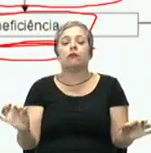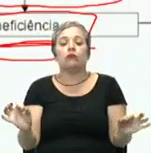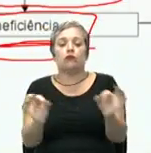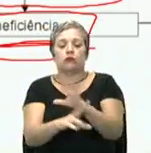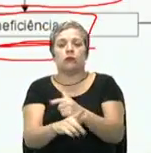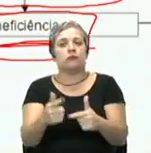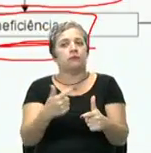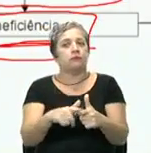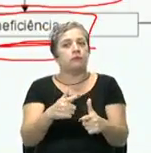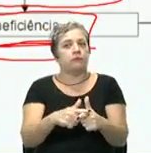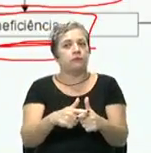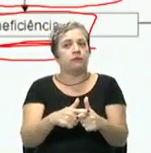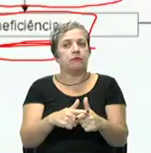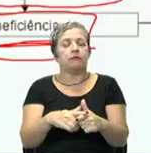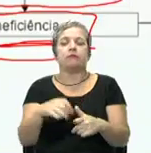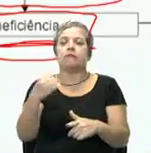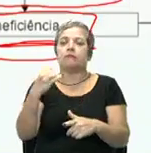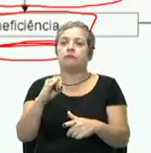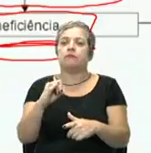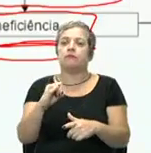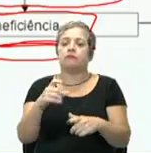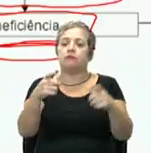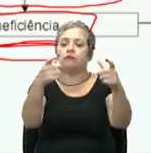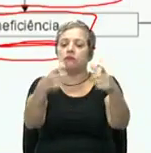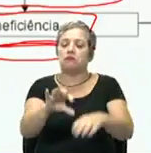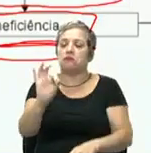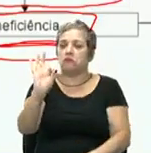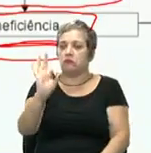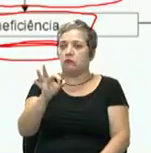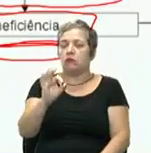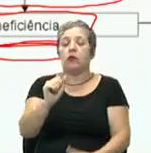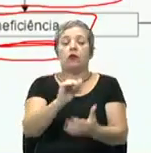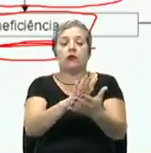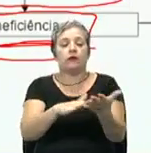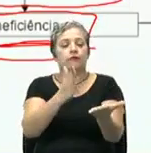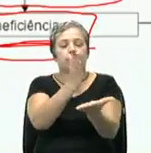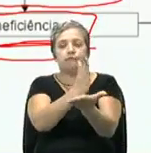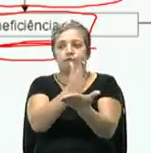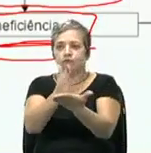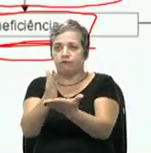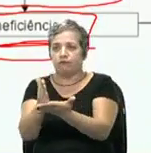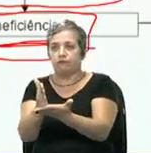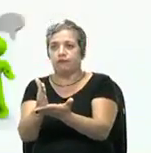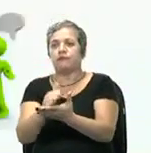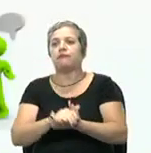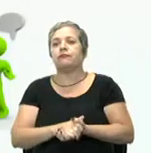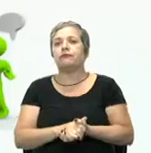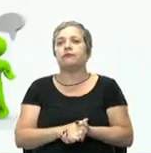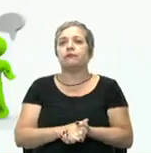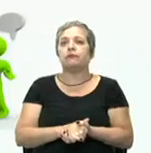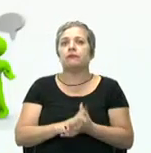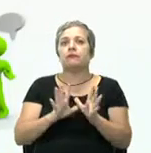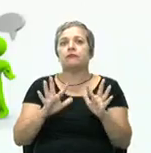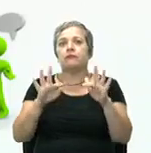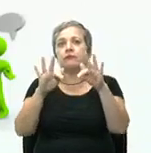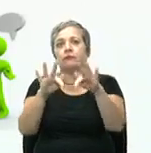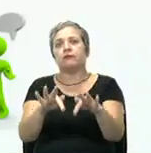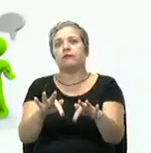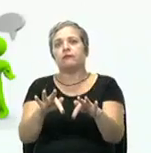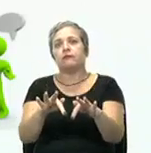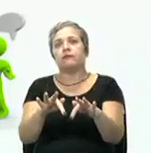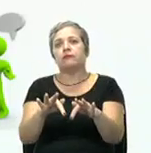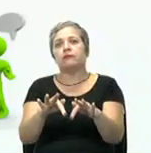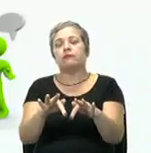esse problema? Se eu tenho cargos bem definidos, atividades bem definidas. E por fim, a